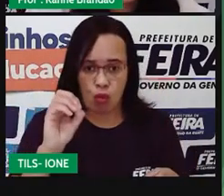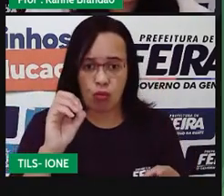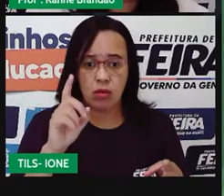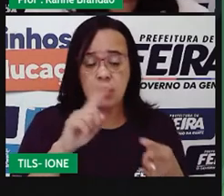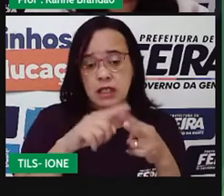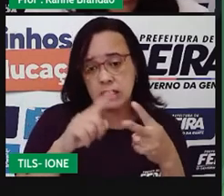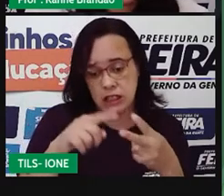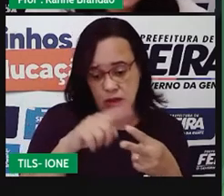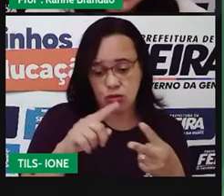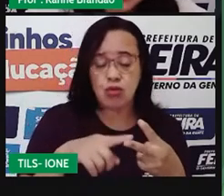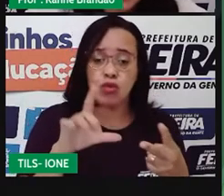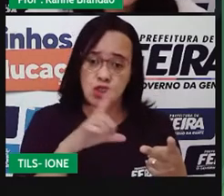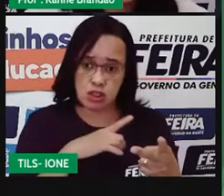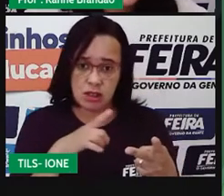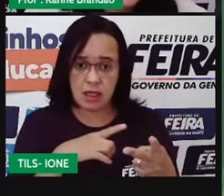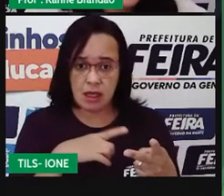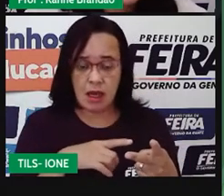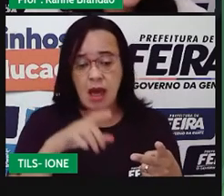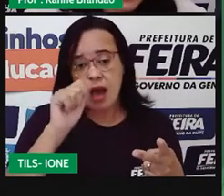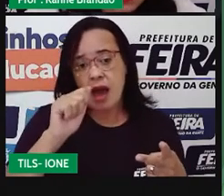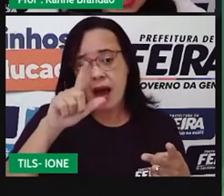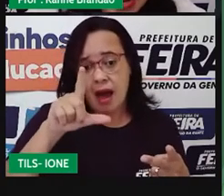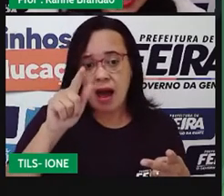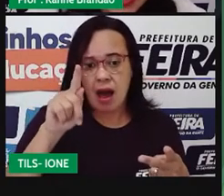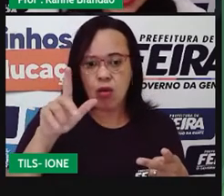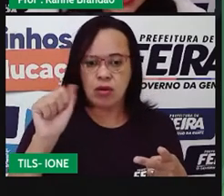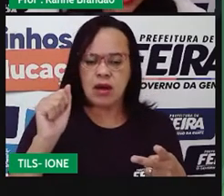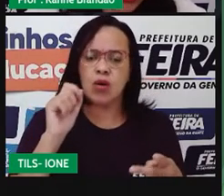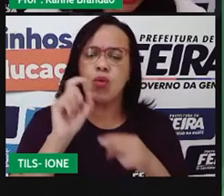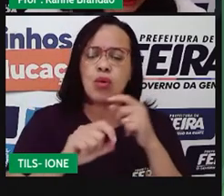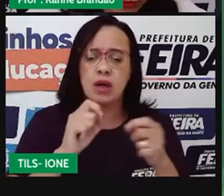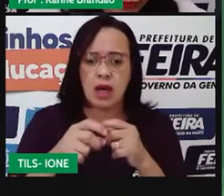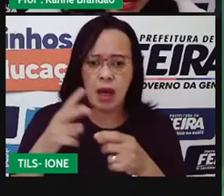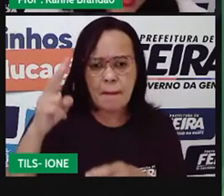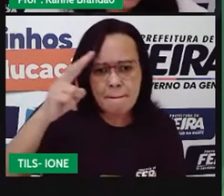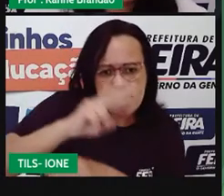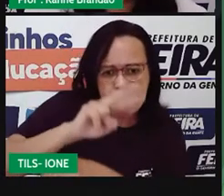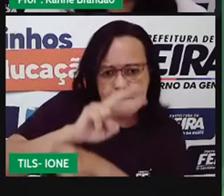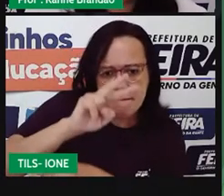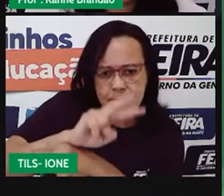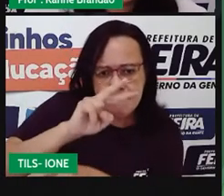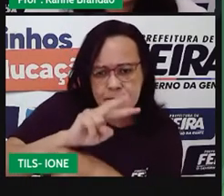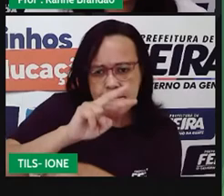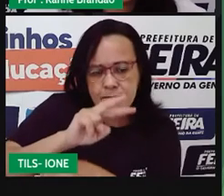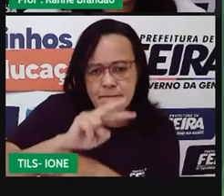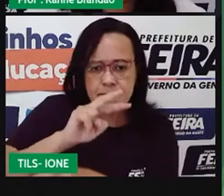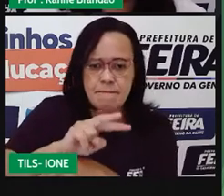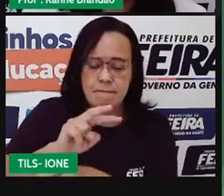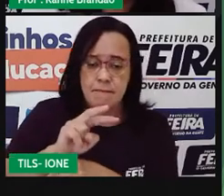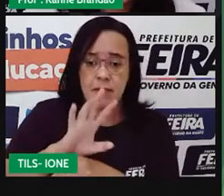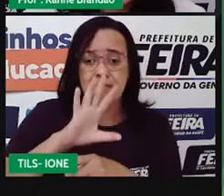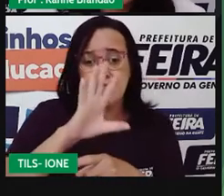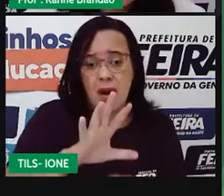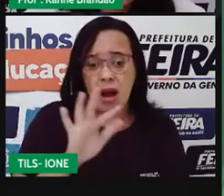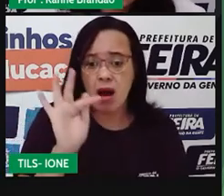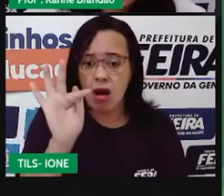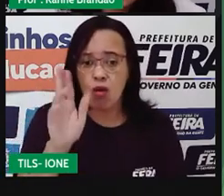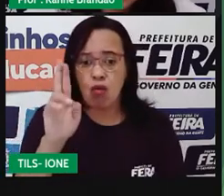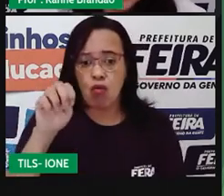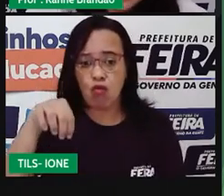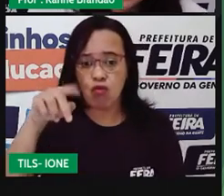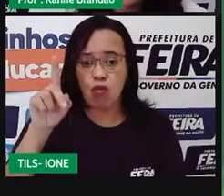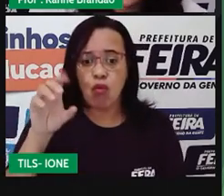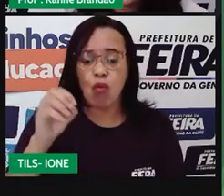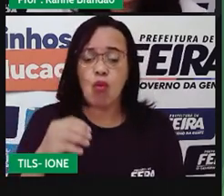casa, ela ganha proteção, água e sais minerais do fungo. E o fungo, ele ganha alimento.